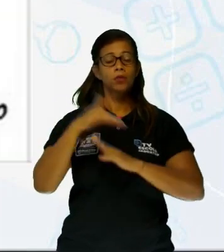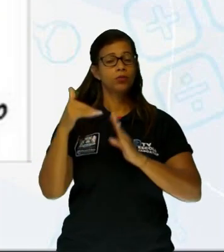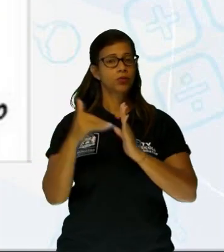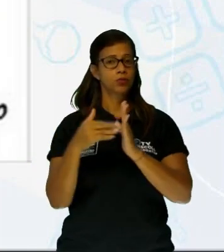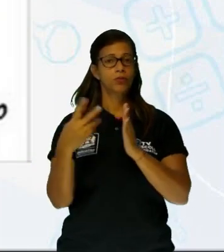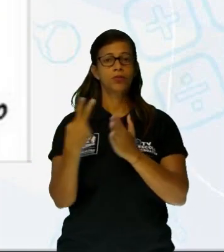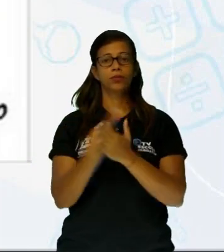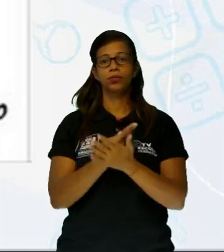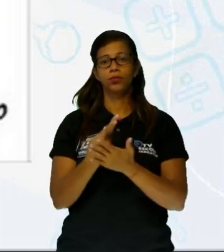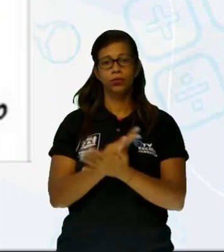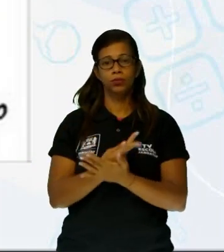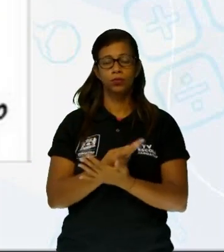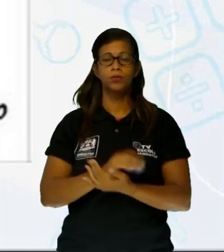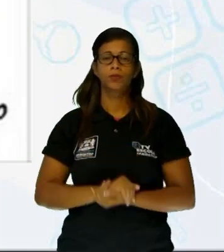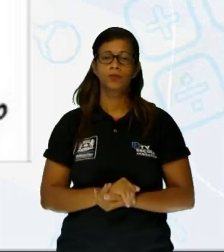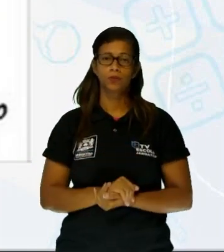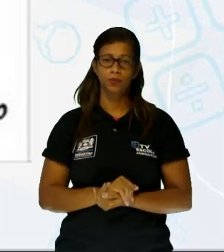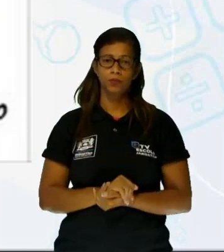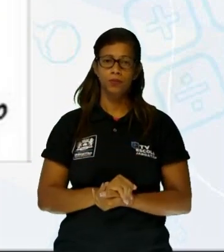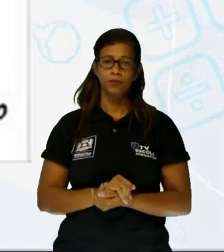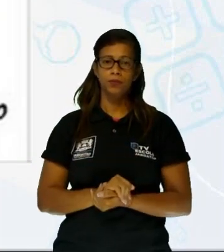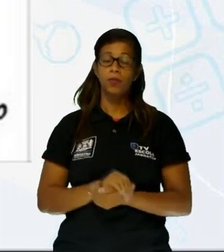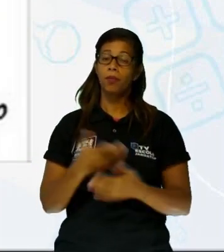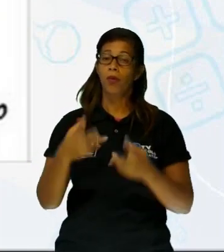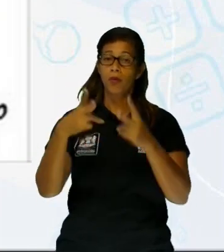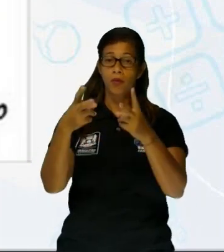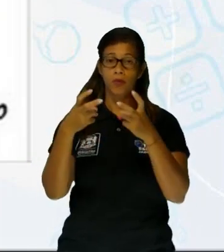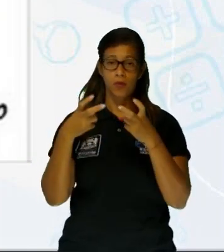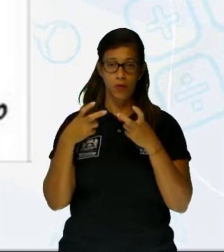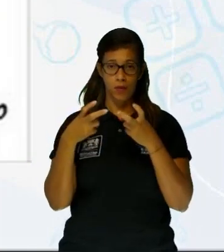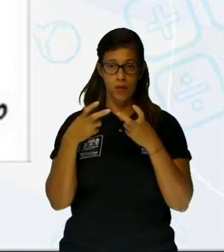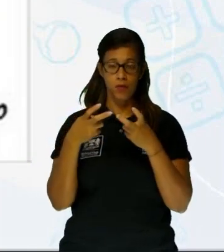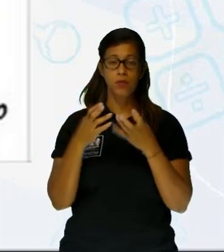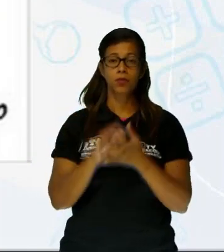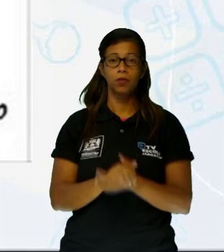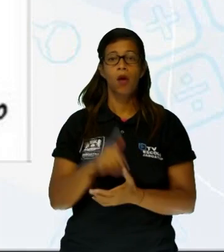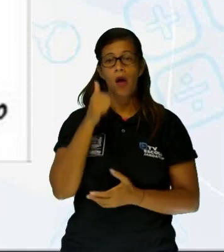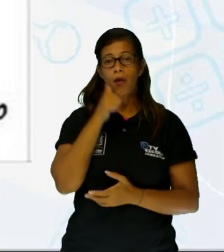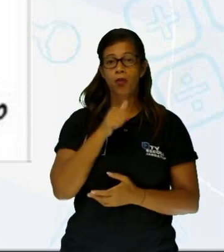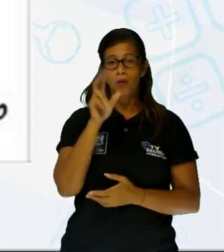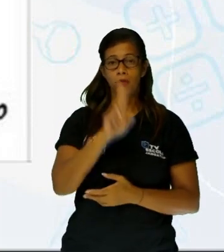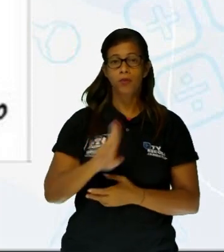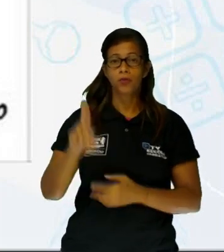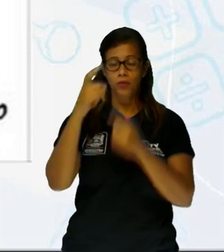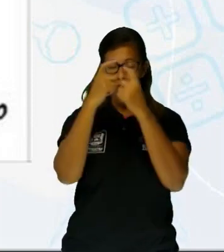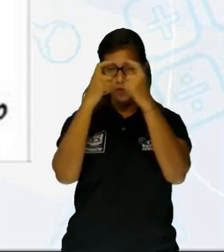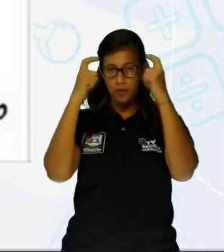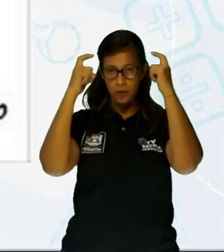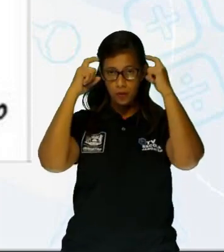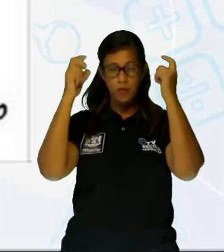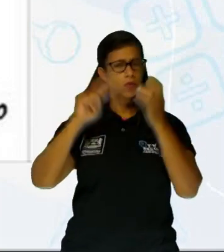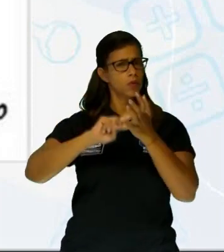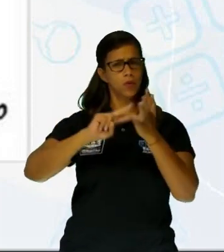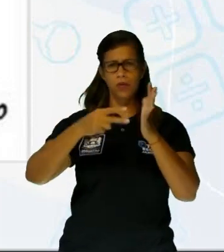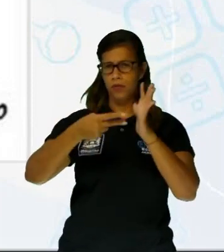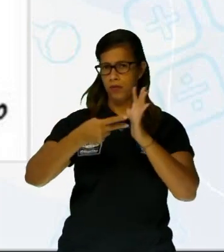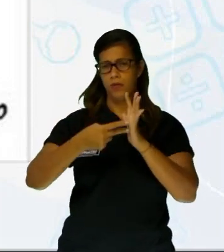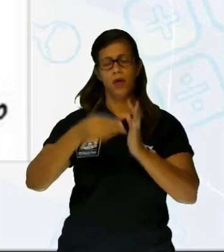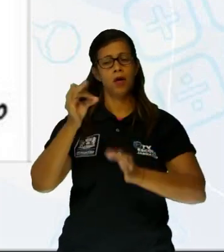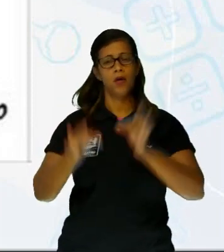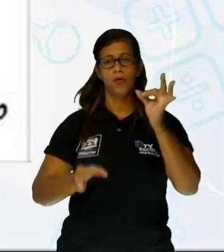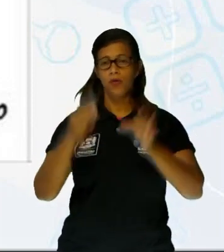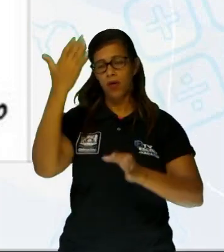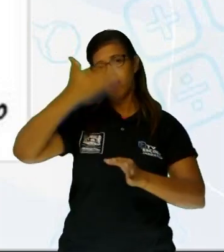Se a gente observar, a gente vê que a venda não é para dizer que a justiça se está cega para os menores. É para dizer que a justiça